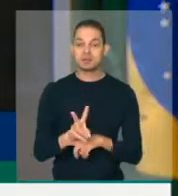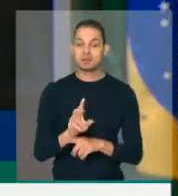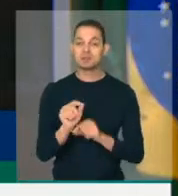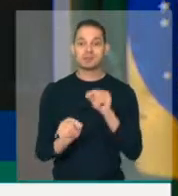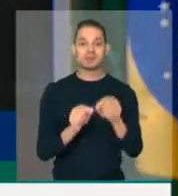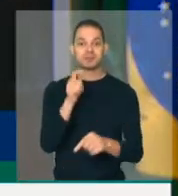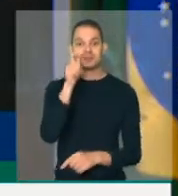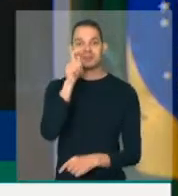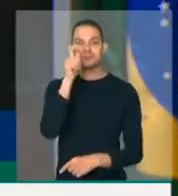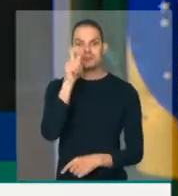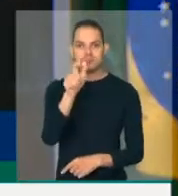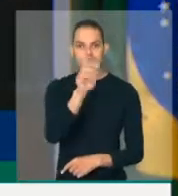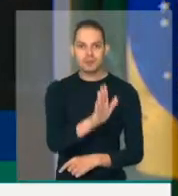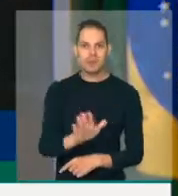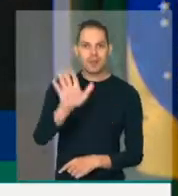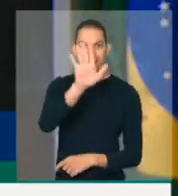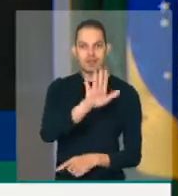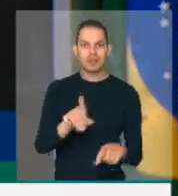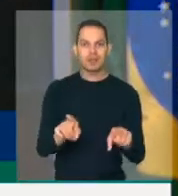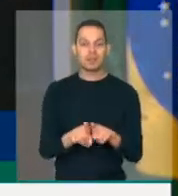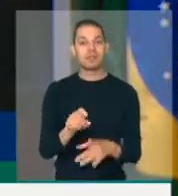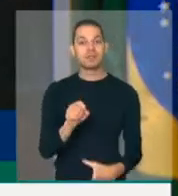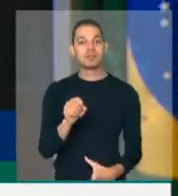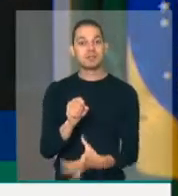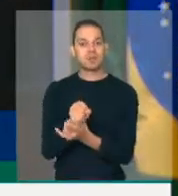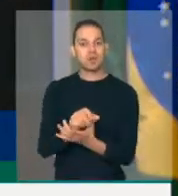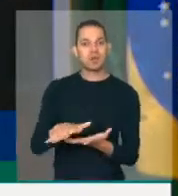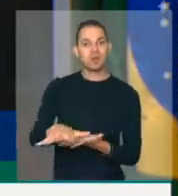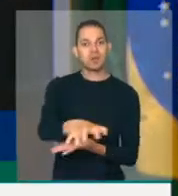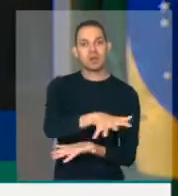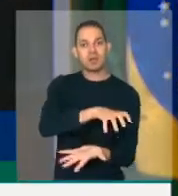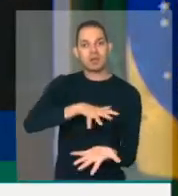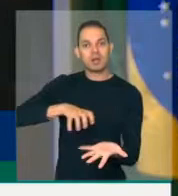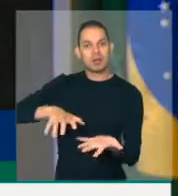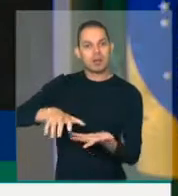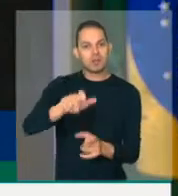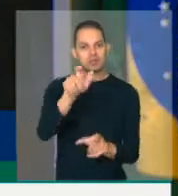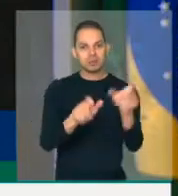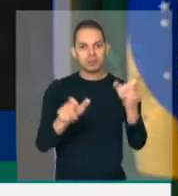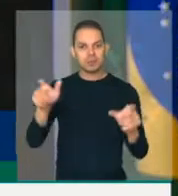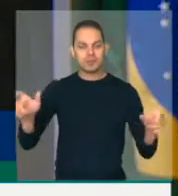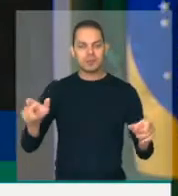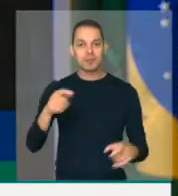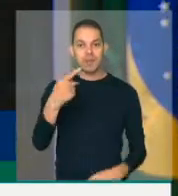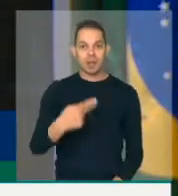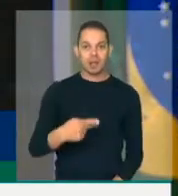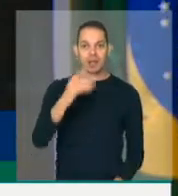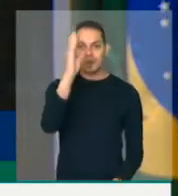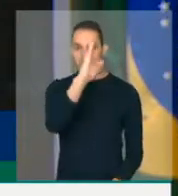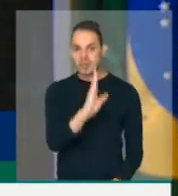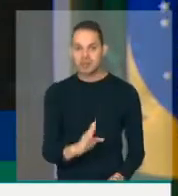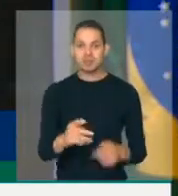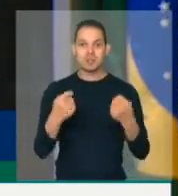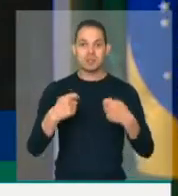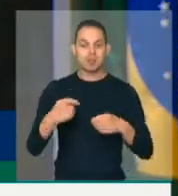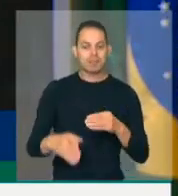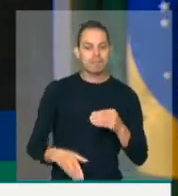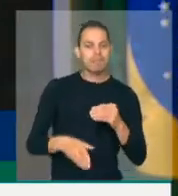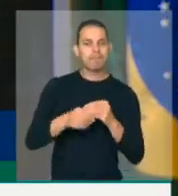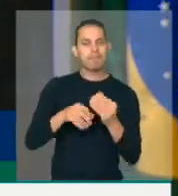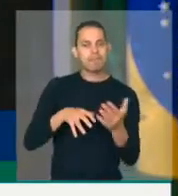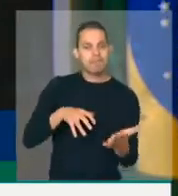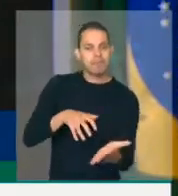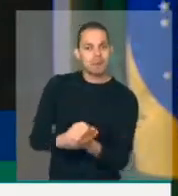interesse nacional e a segurança dos dados dos usuários. O Brasil precisa implantar essa